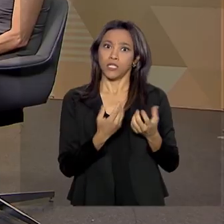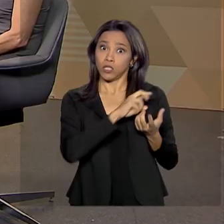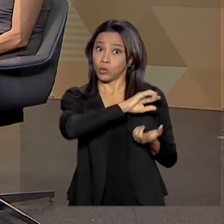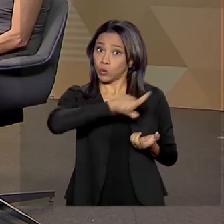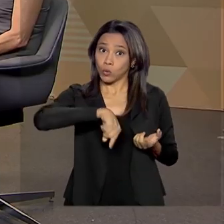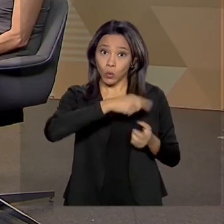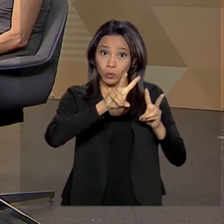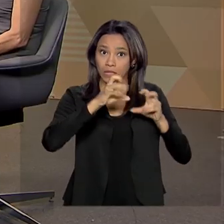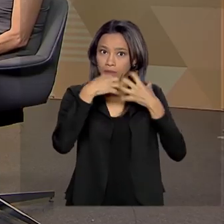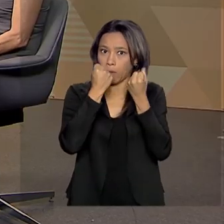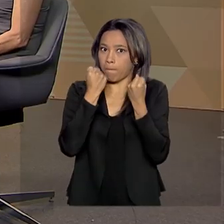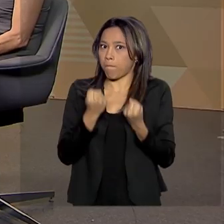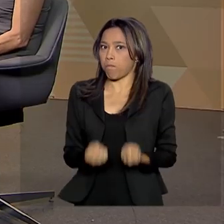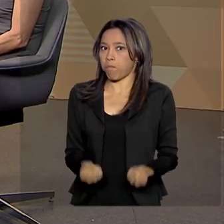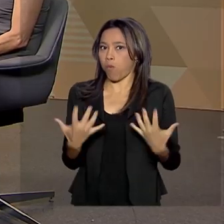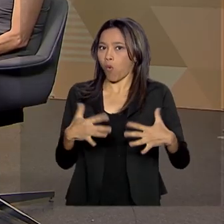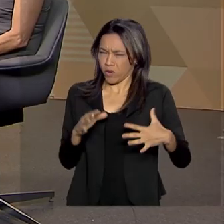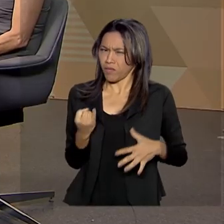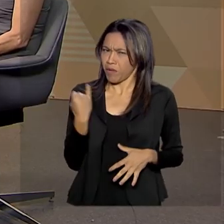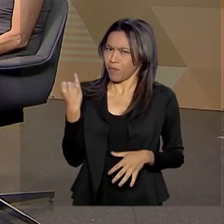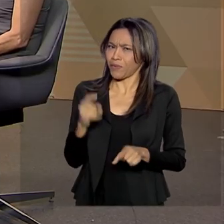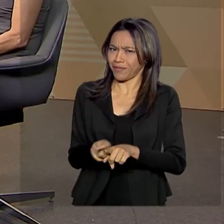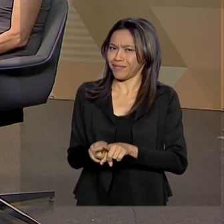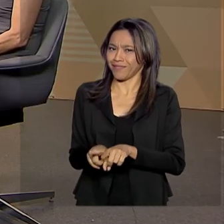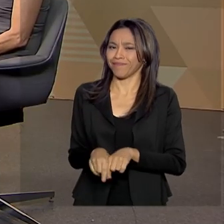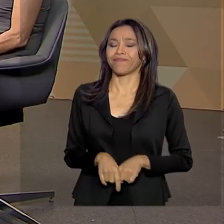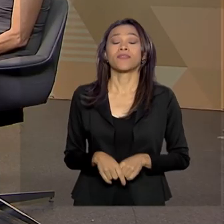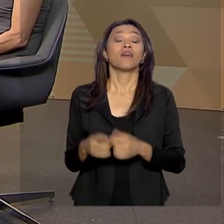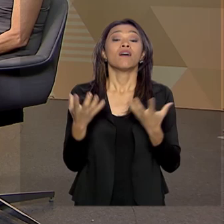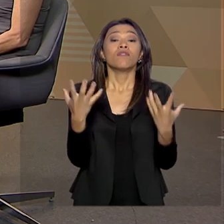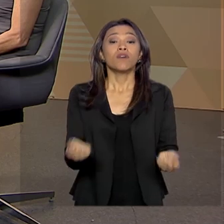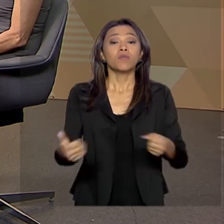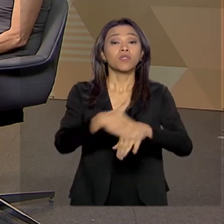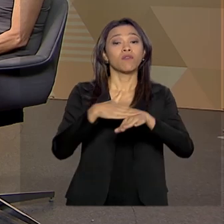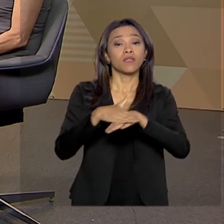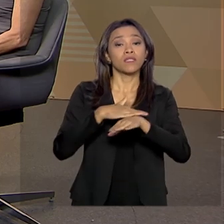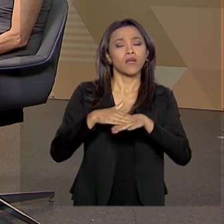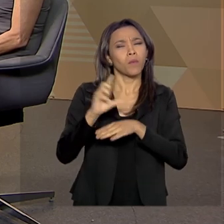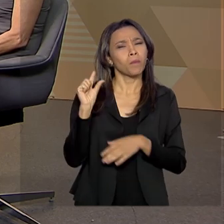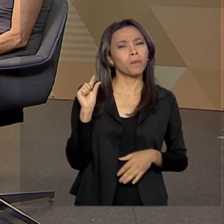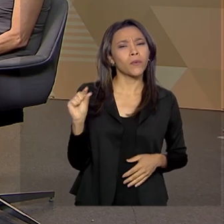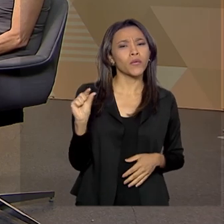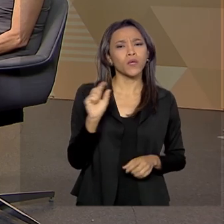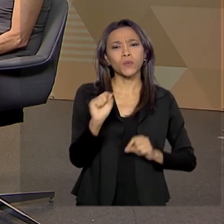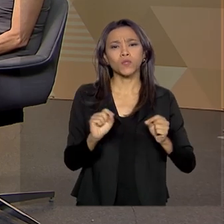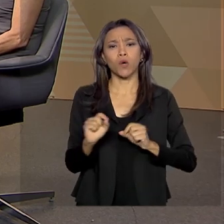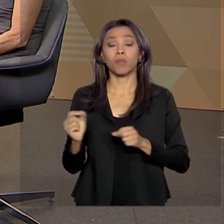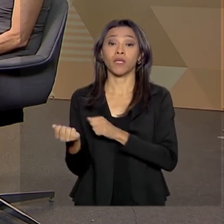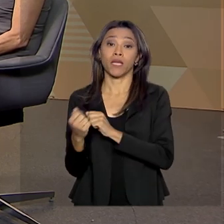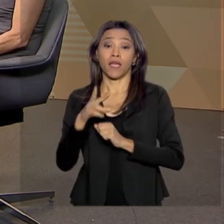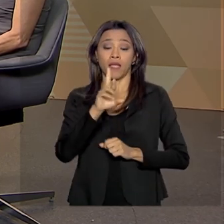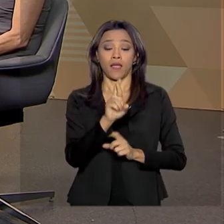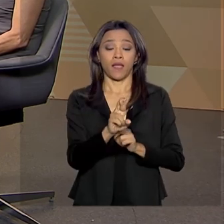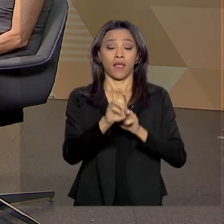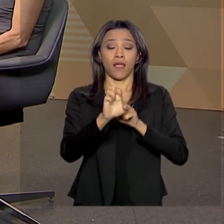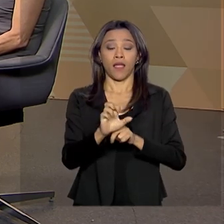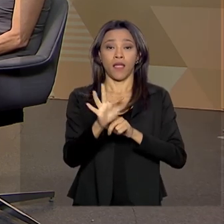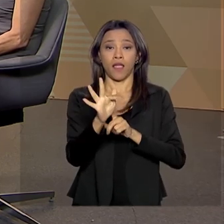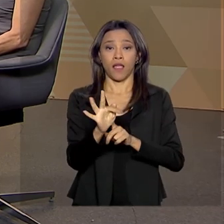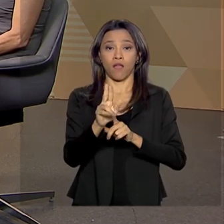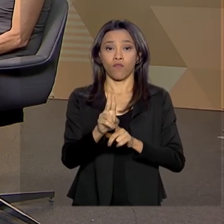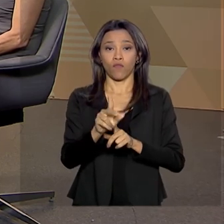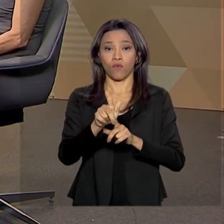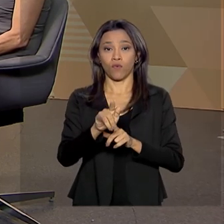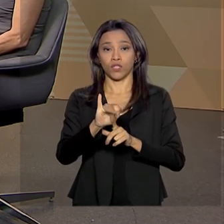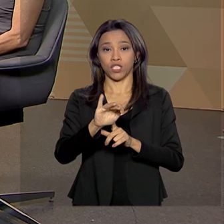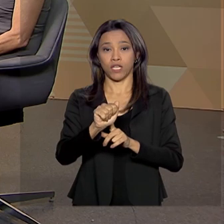densos. E todos muito relevantes. Vamos começar então um pouquinho sobre a questão dos refugiados. Nos últimos anos,